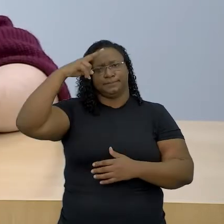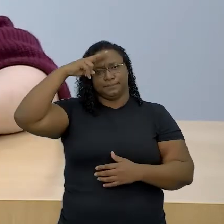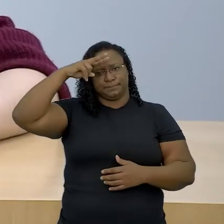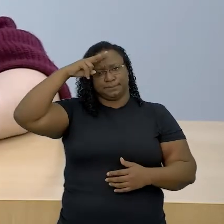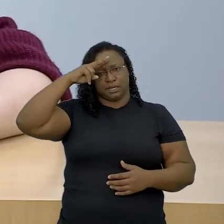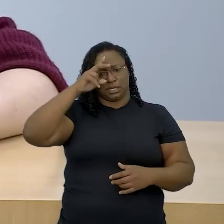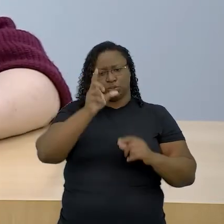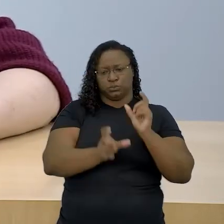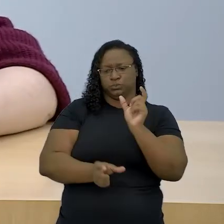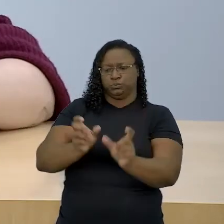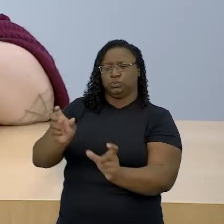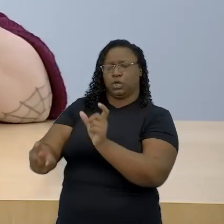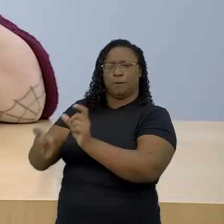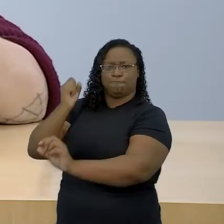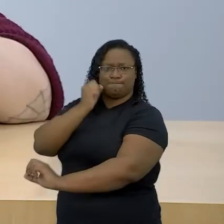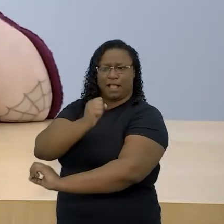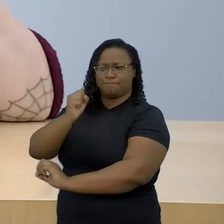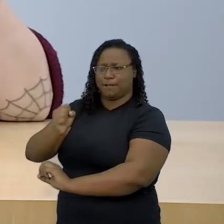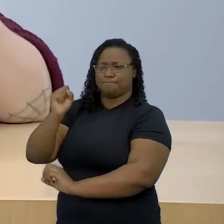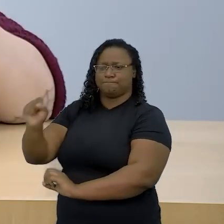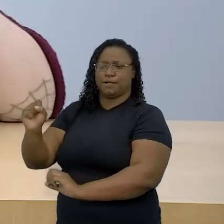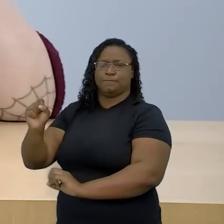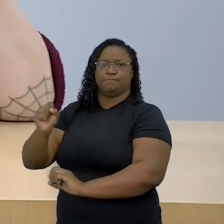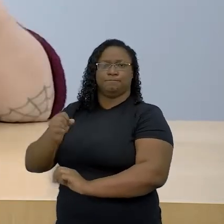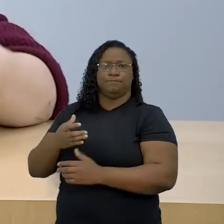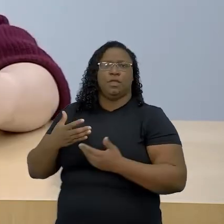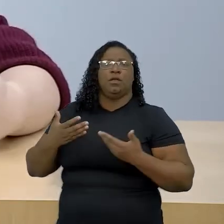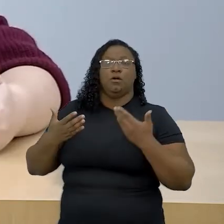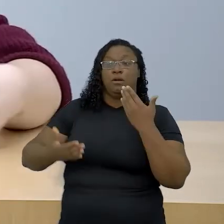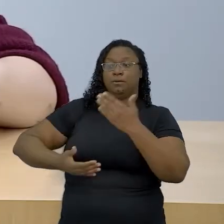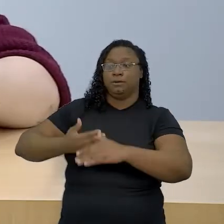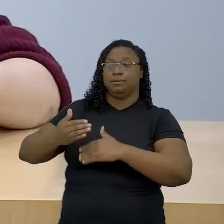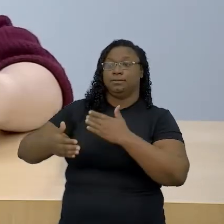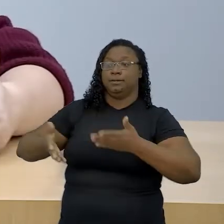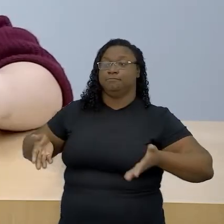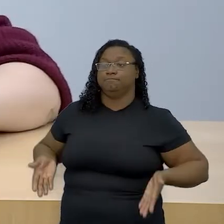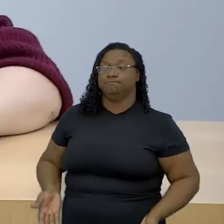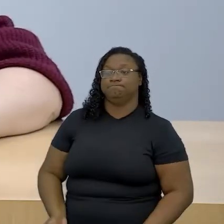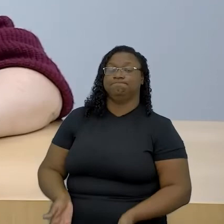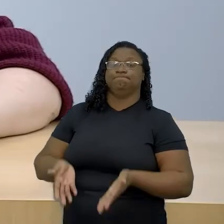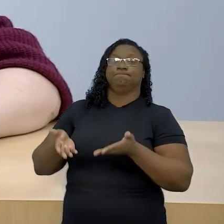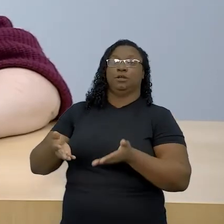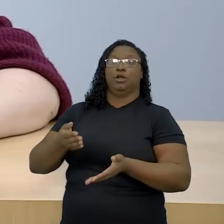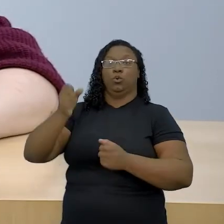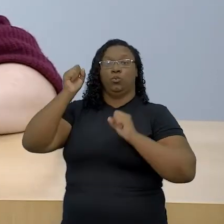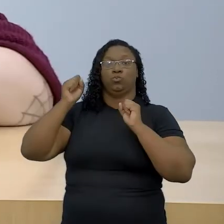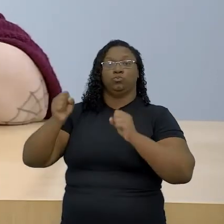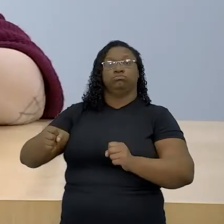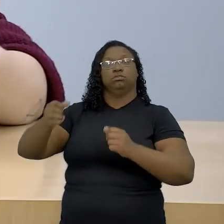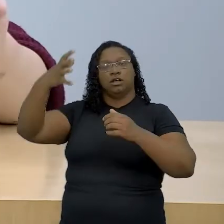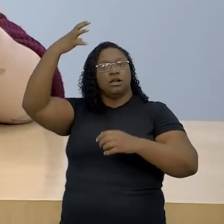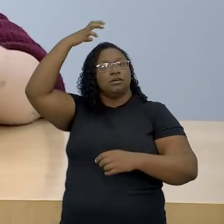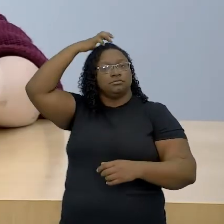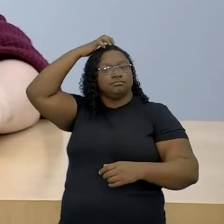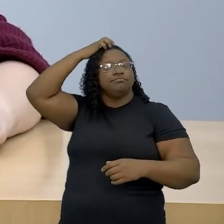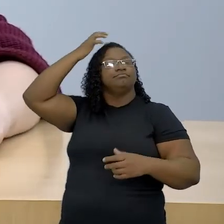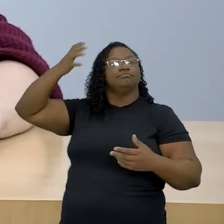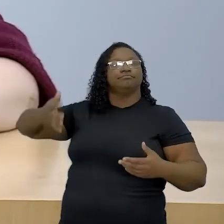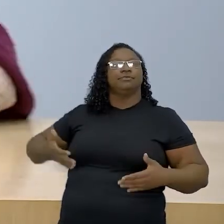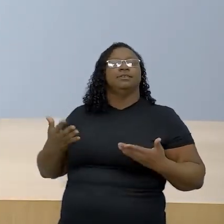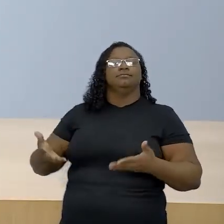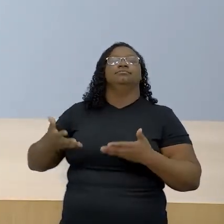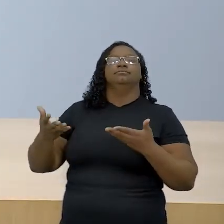corpos matáveis foram preponderantemente determinados pelos poderes estabelecidos a partir de